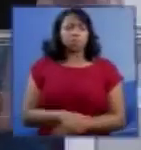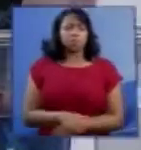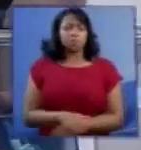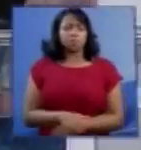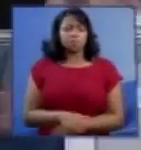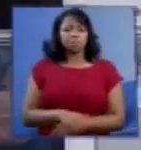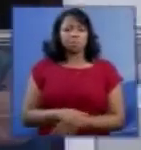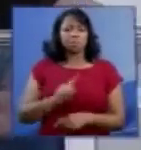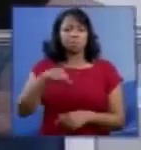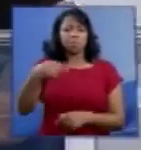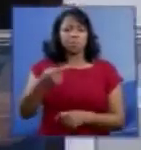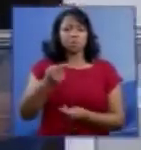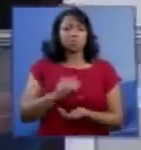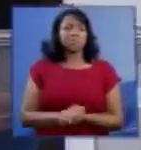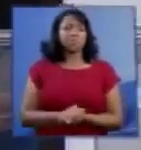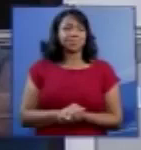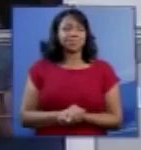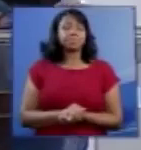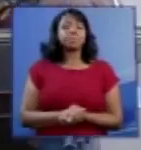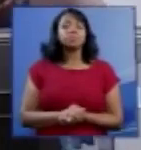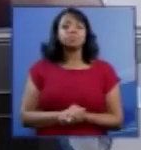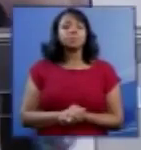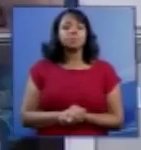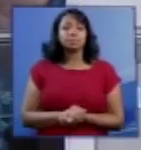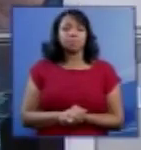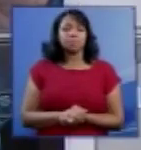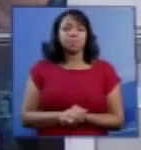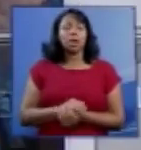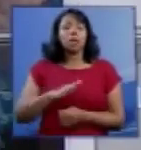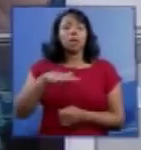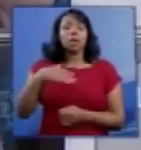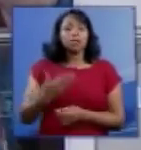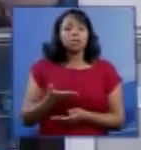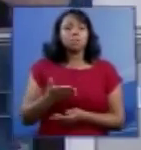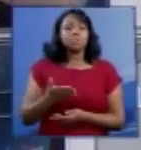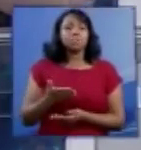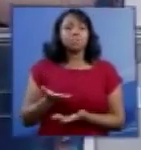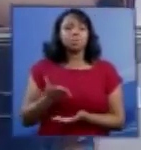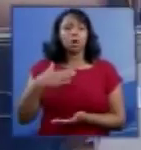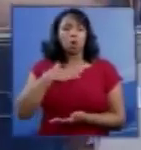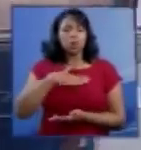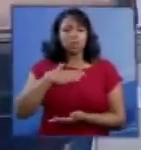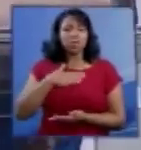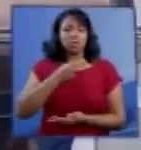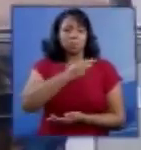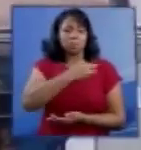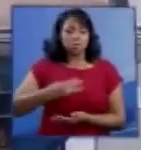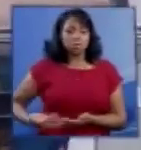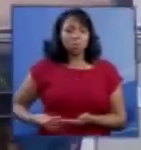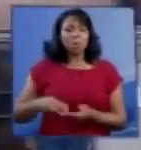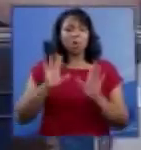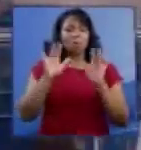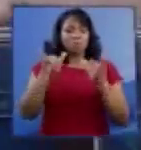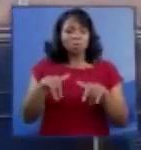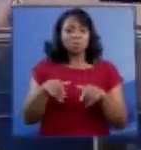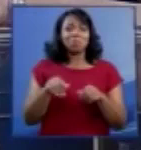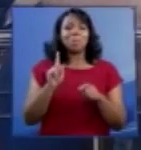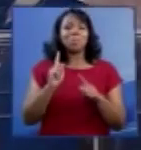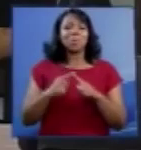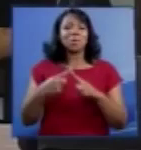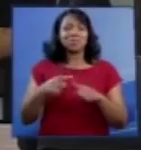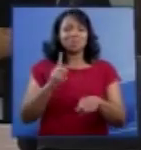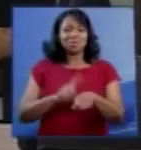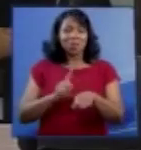Por favor. Então, eu gostaria, senhor ministro, para encerrar e ficar dentro do meu horário,